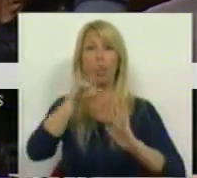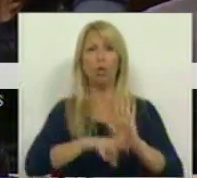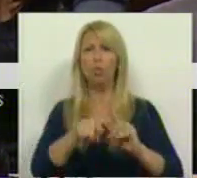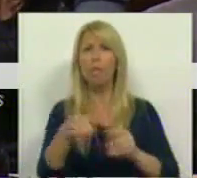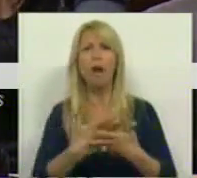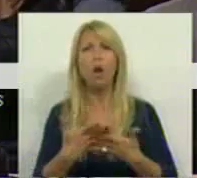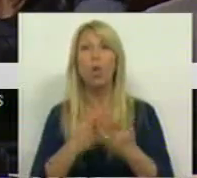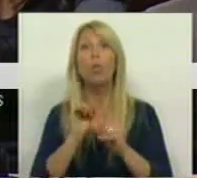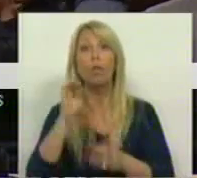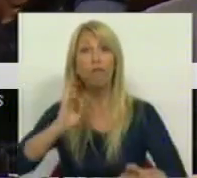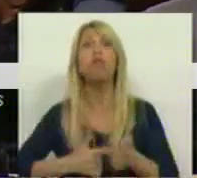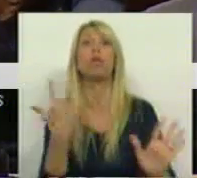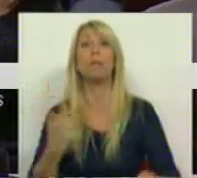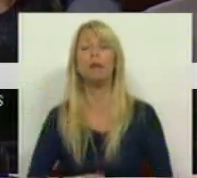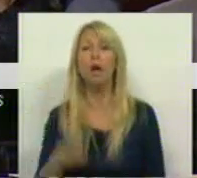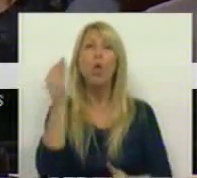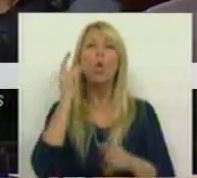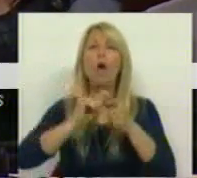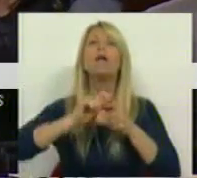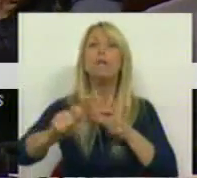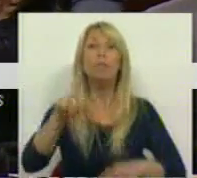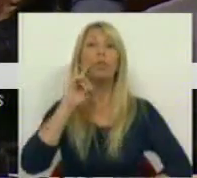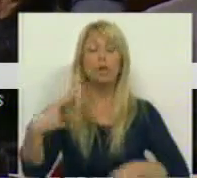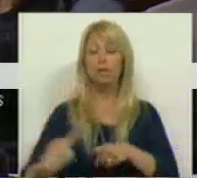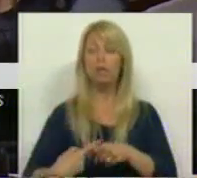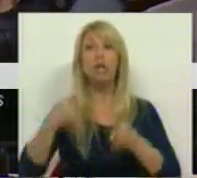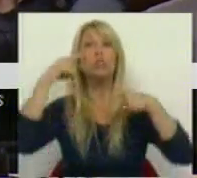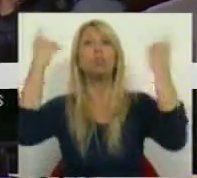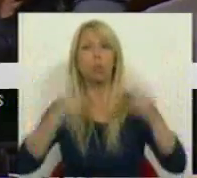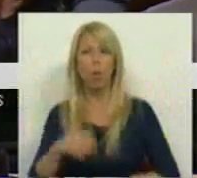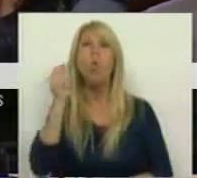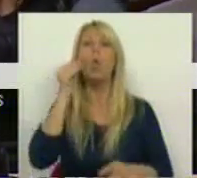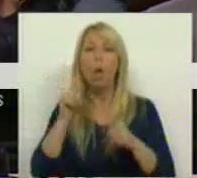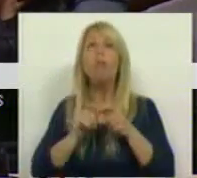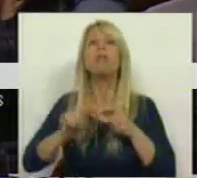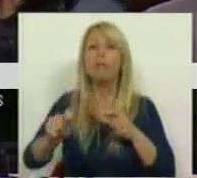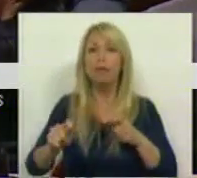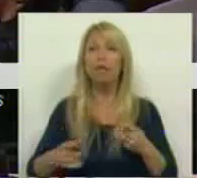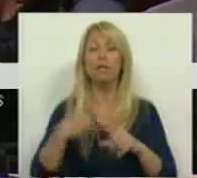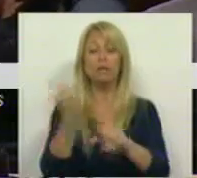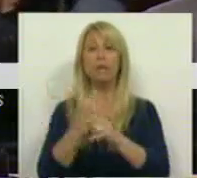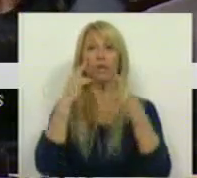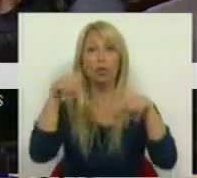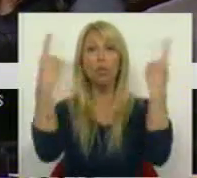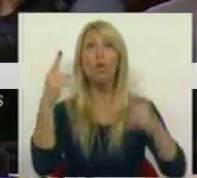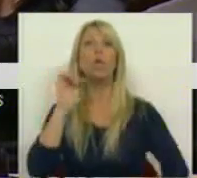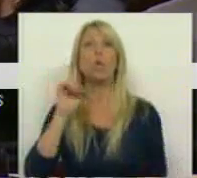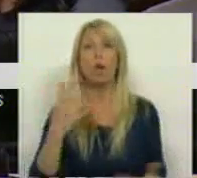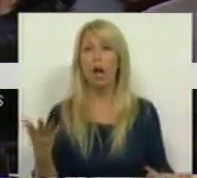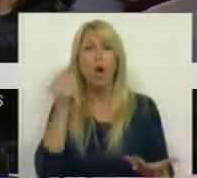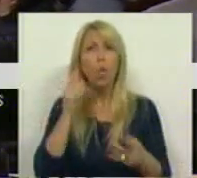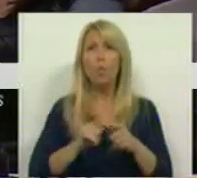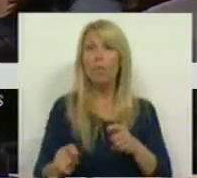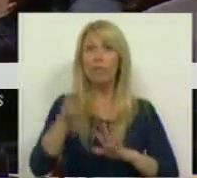fundamental. Como é que se define a proteção do interesse público? Como é que se define serviços públicos de qualidade? Como é que se